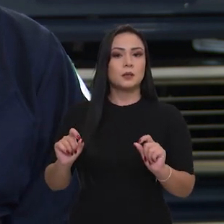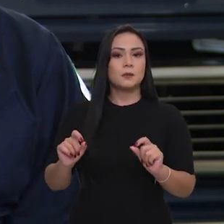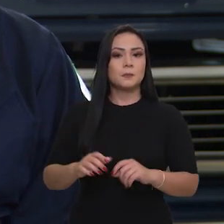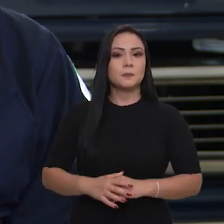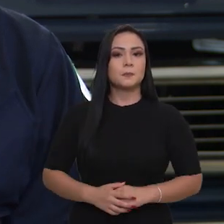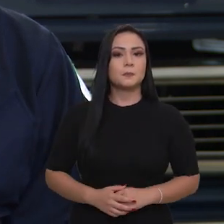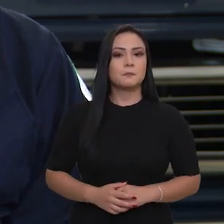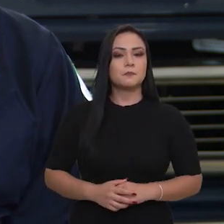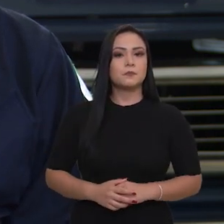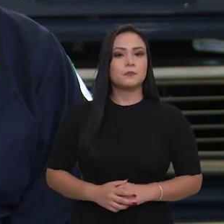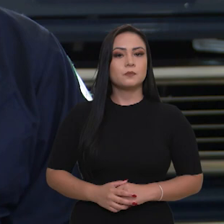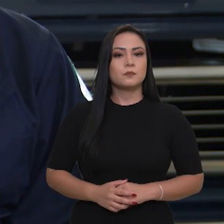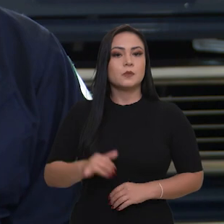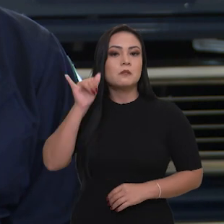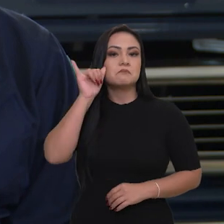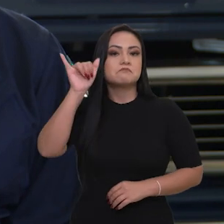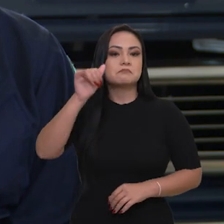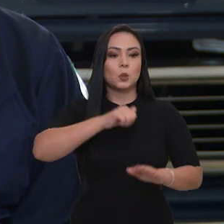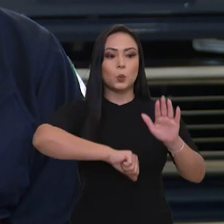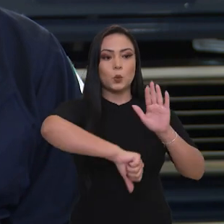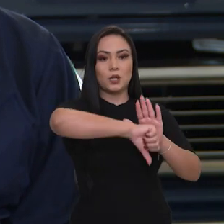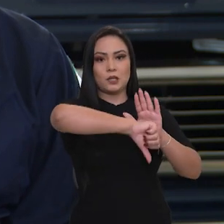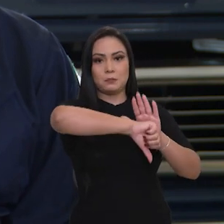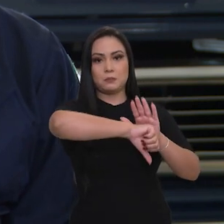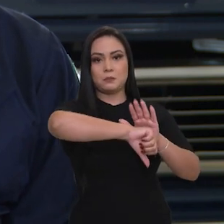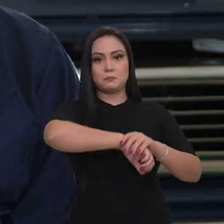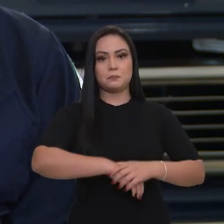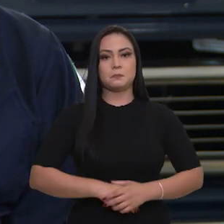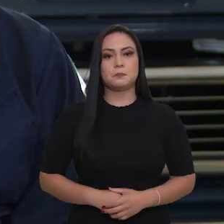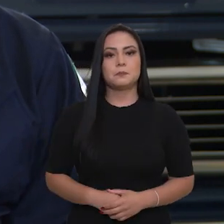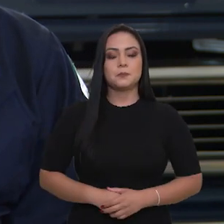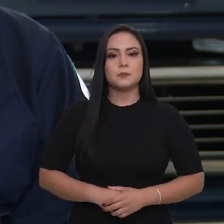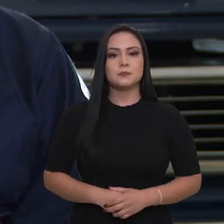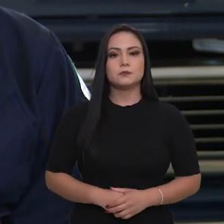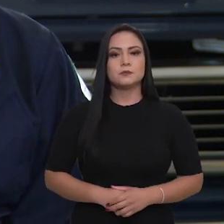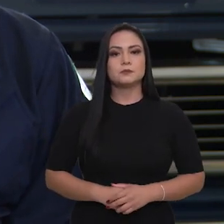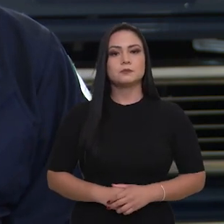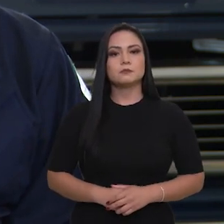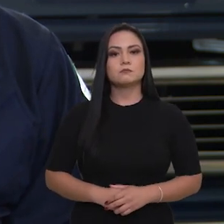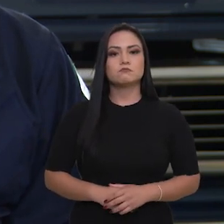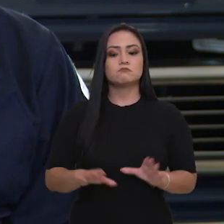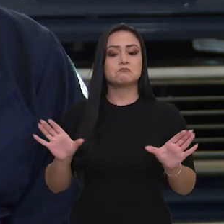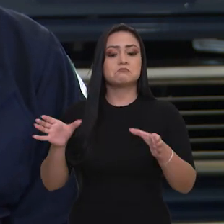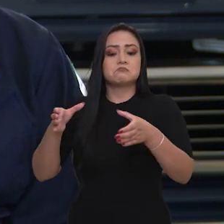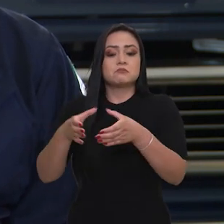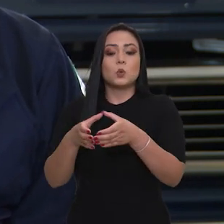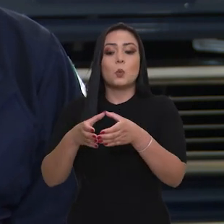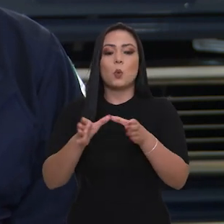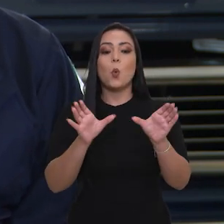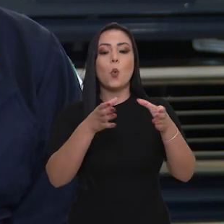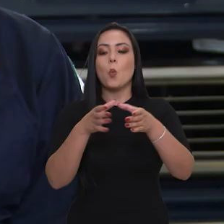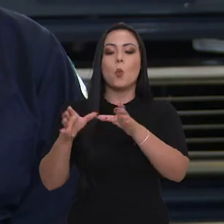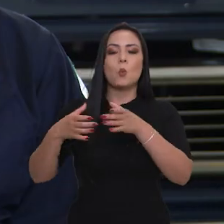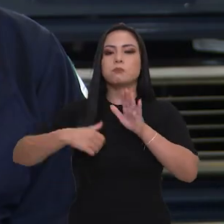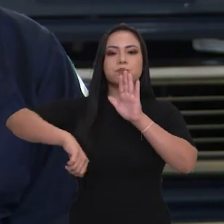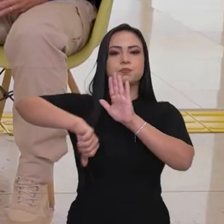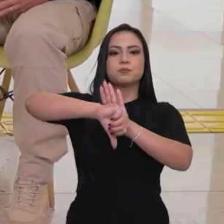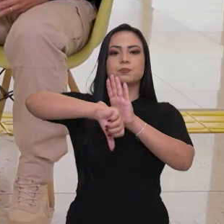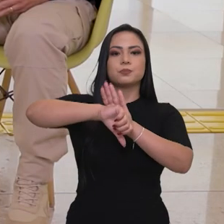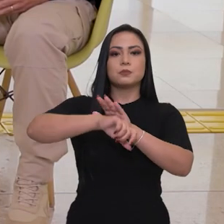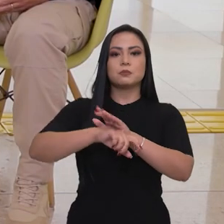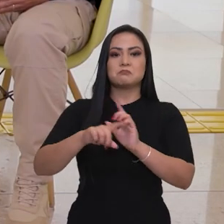no combate ao crime, as organizações criminosas